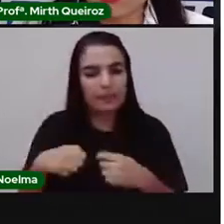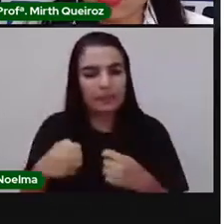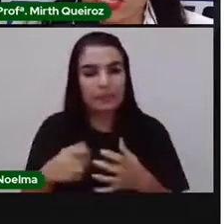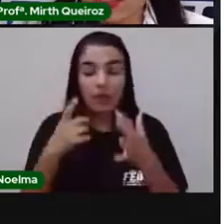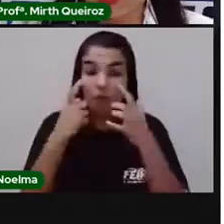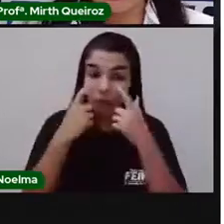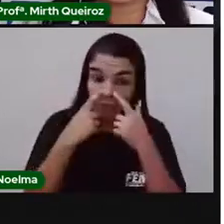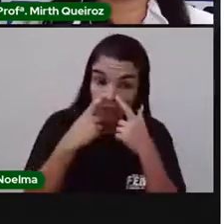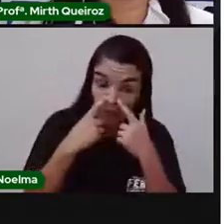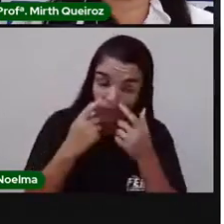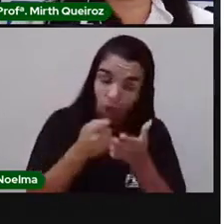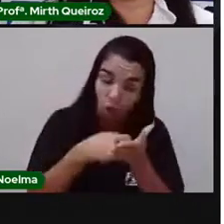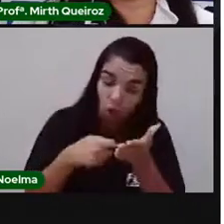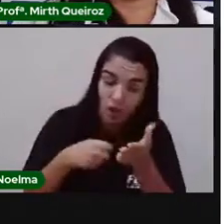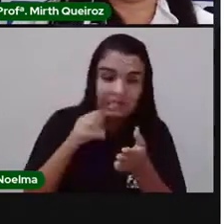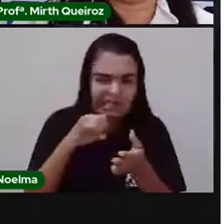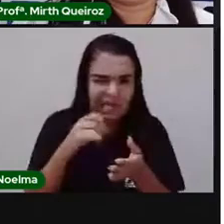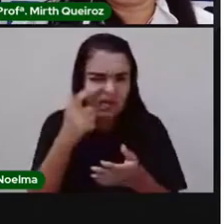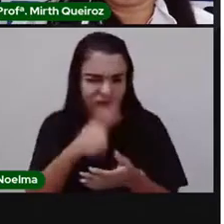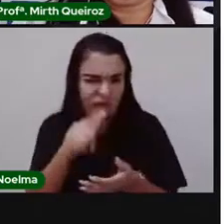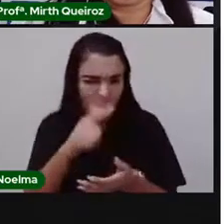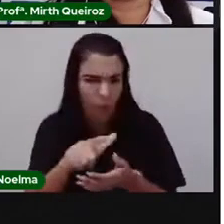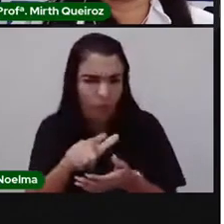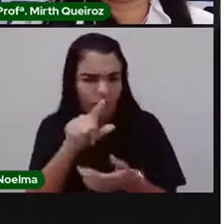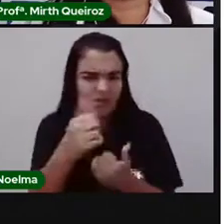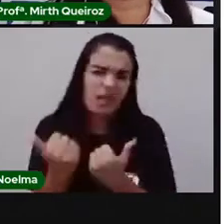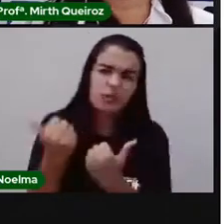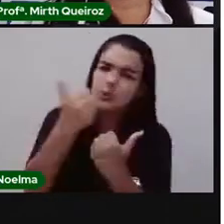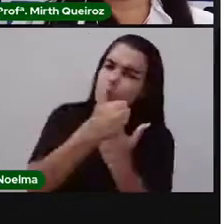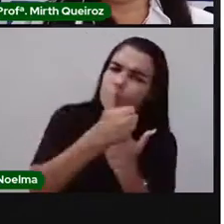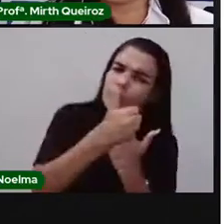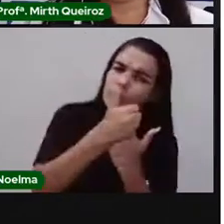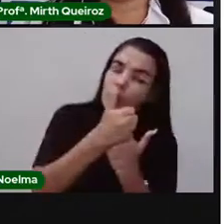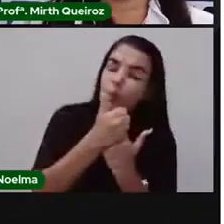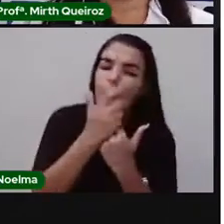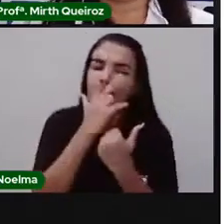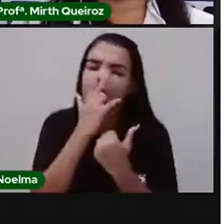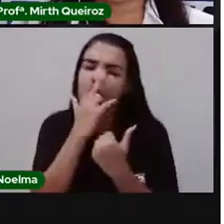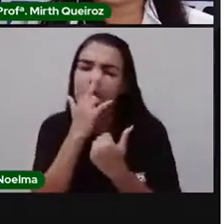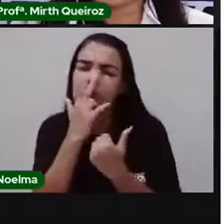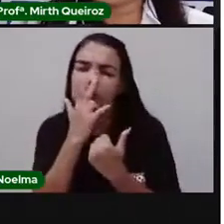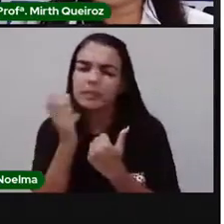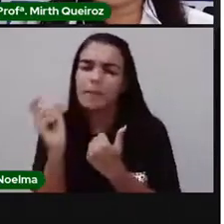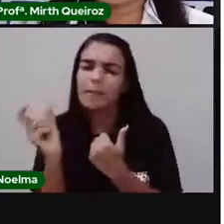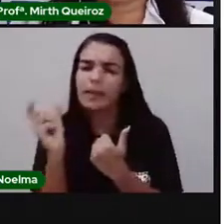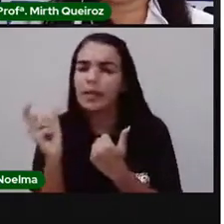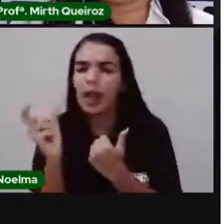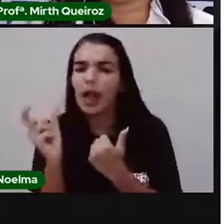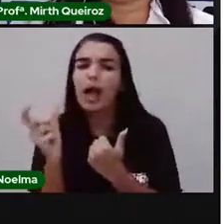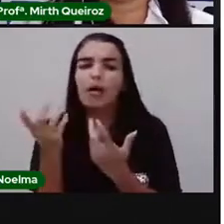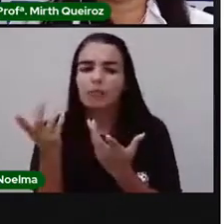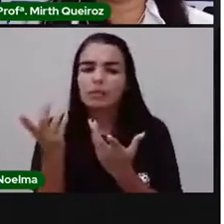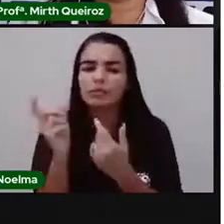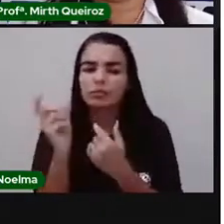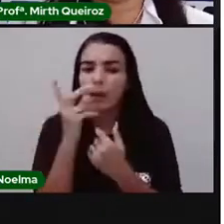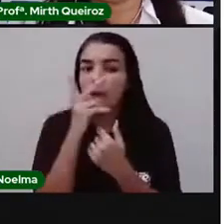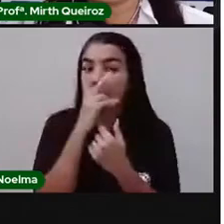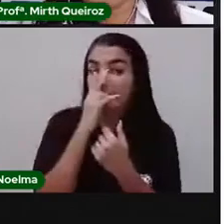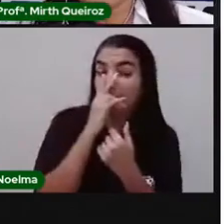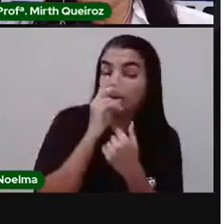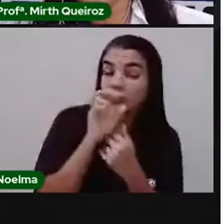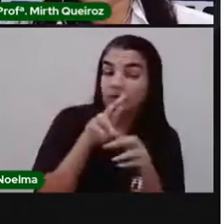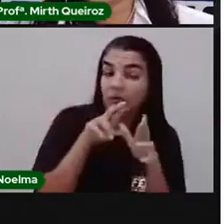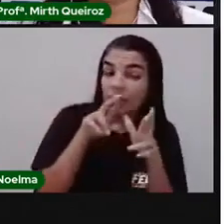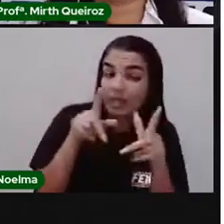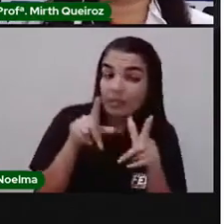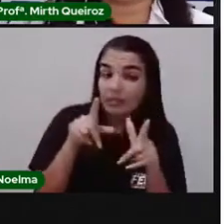Então, revejam o texto. Se tiver palavras repetidas, trocam por um sinônimo. O que é um sinônimo? É uma palavra que é escrita